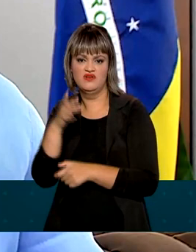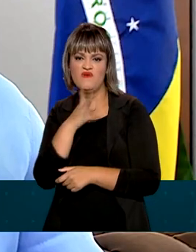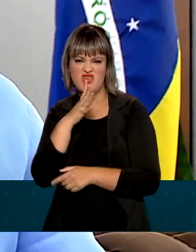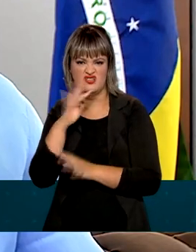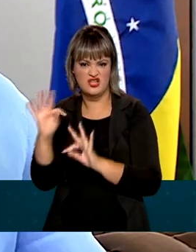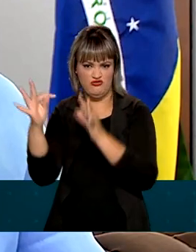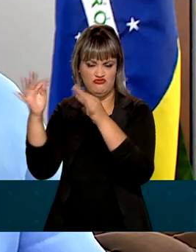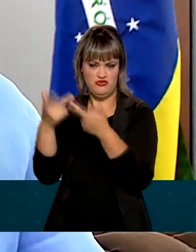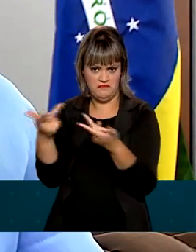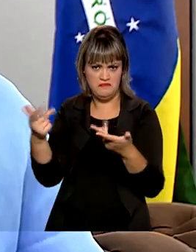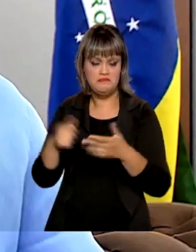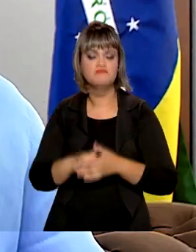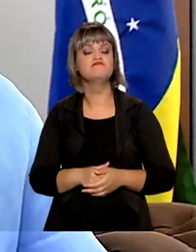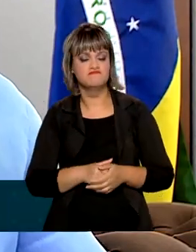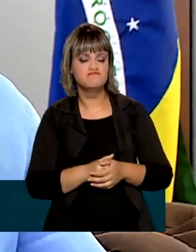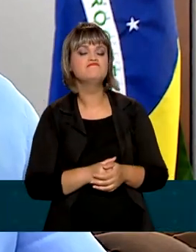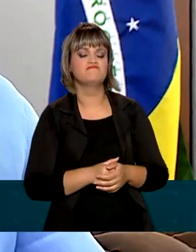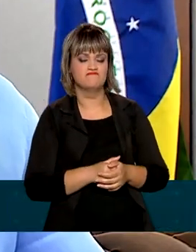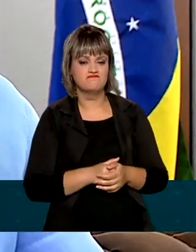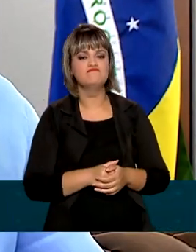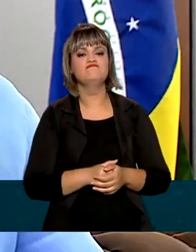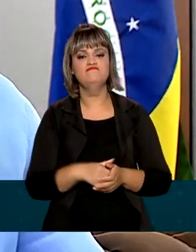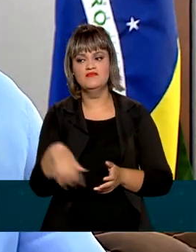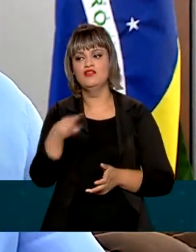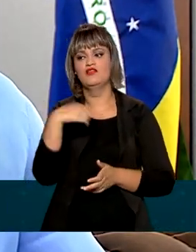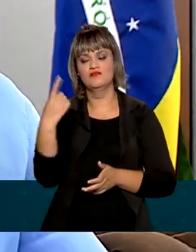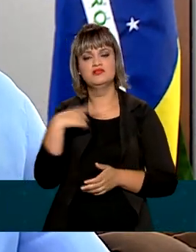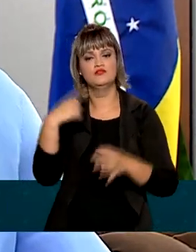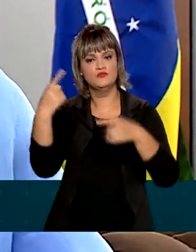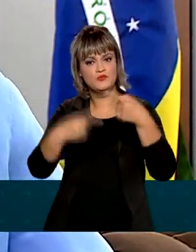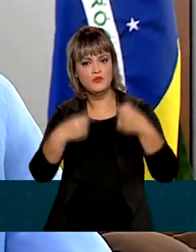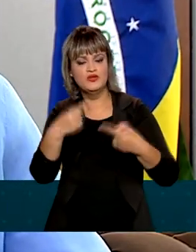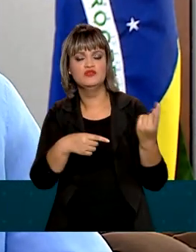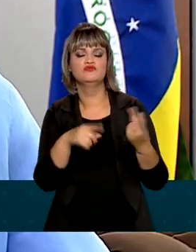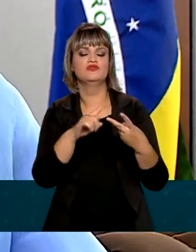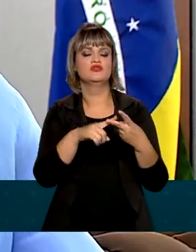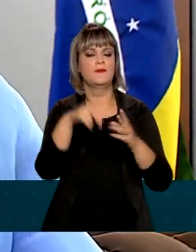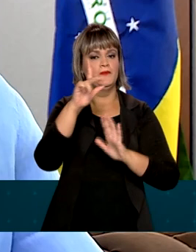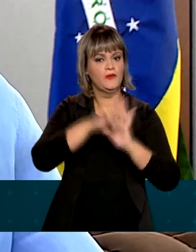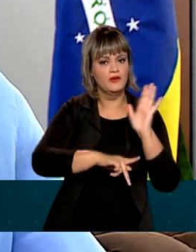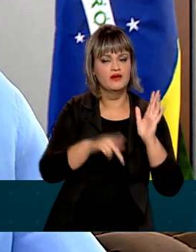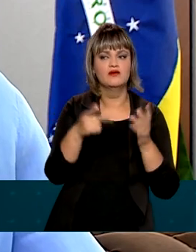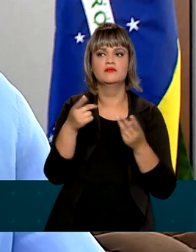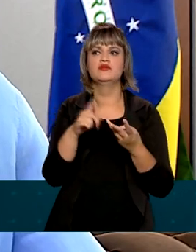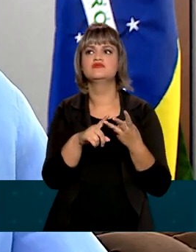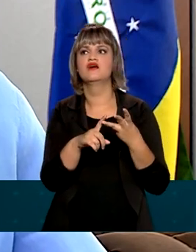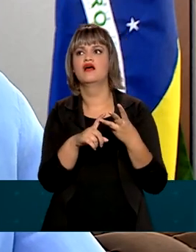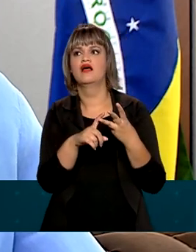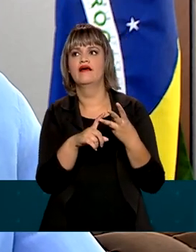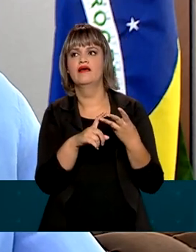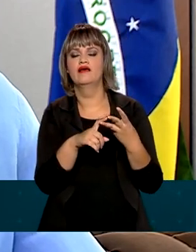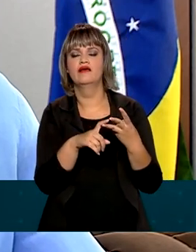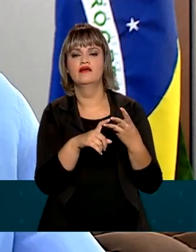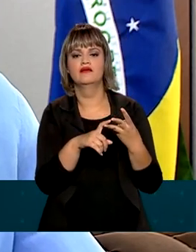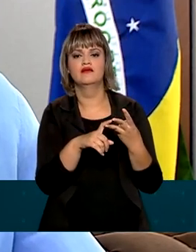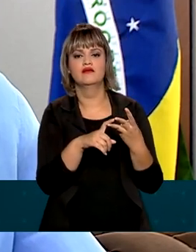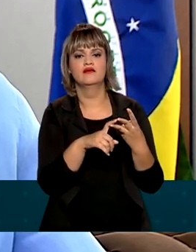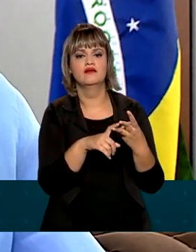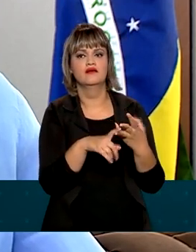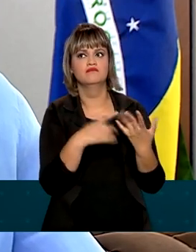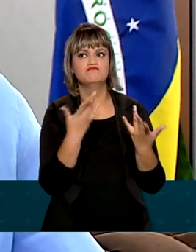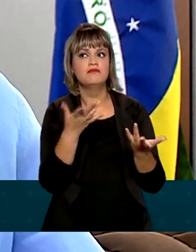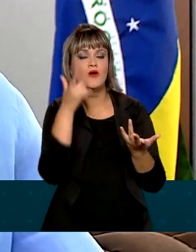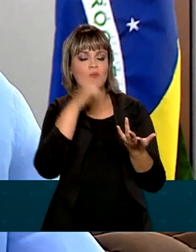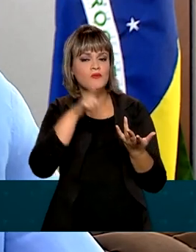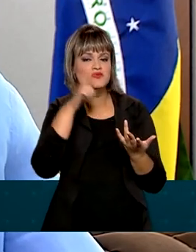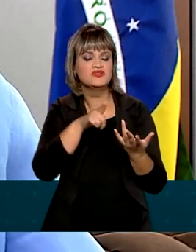Sim. Nós estamos trabalhando com várias políticas, vários programas, na verdade, para cada